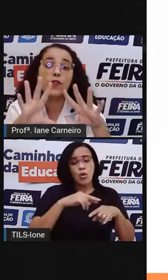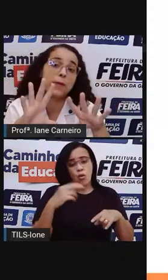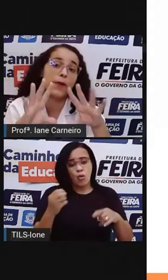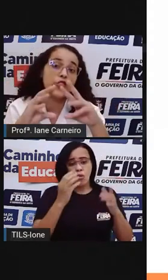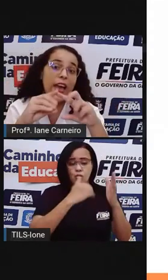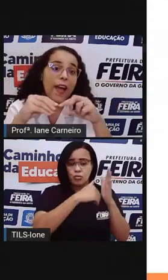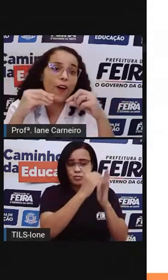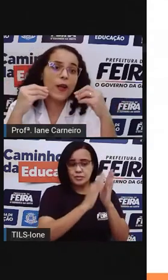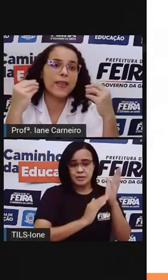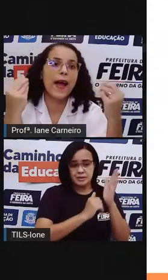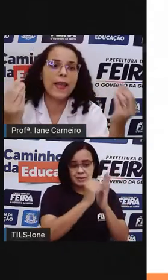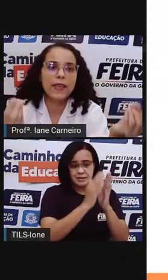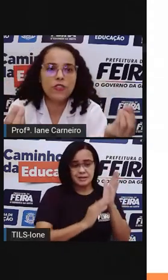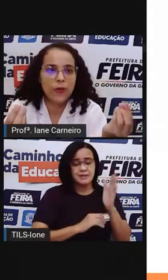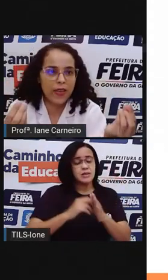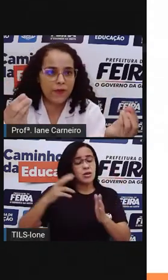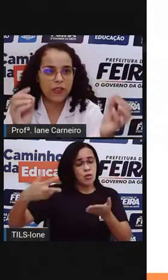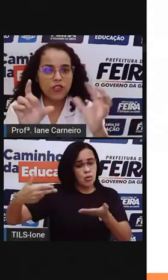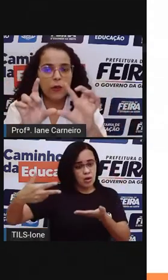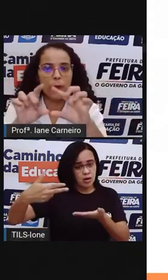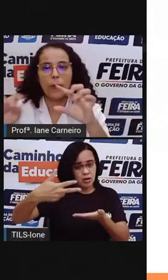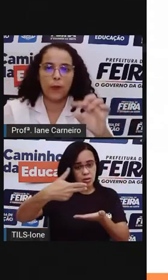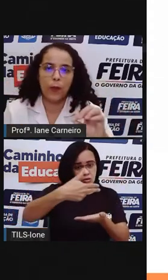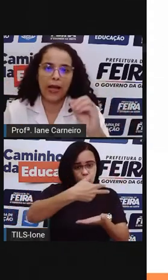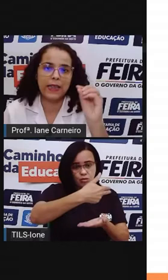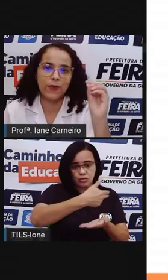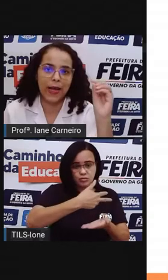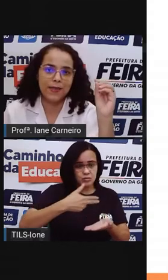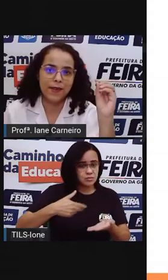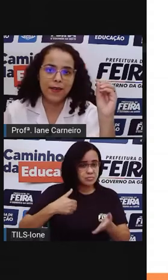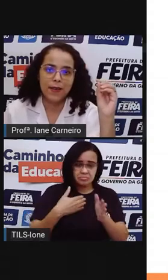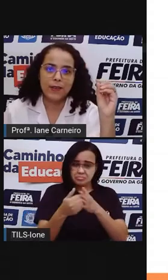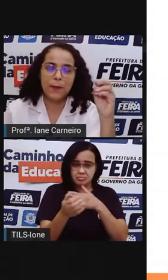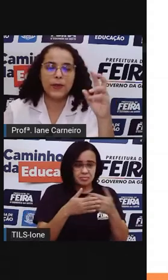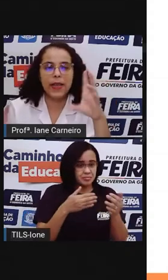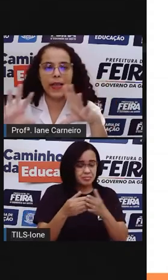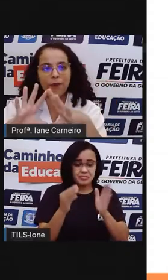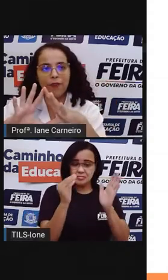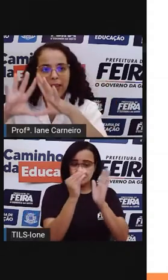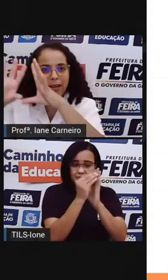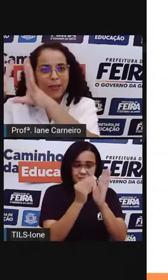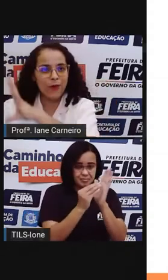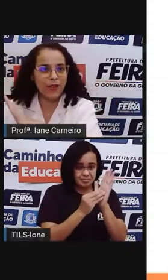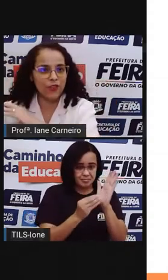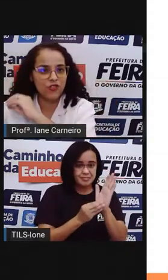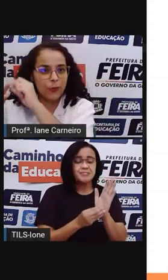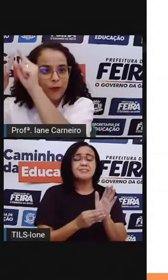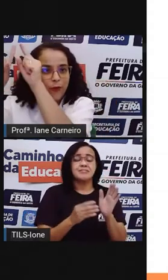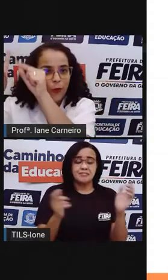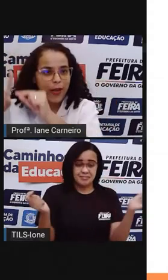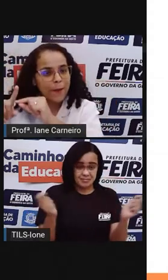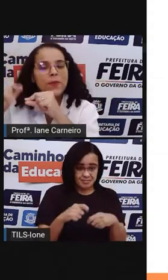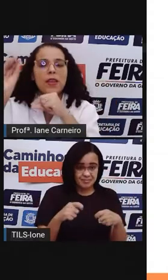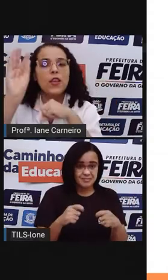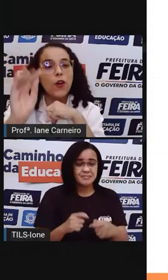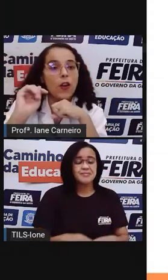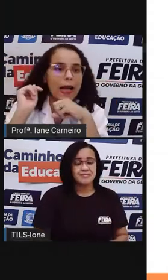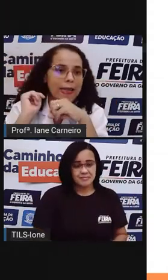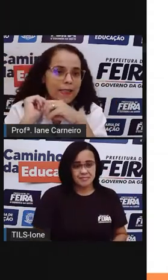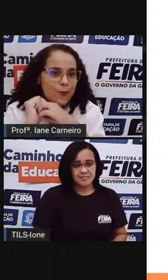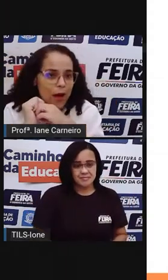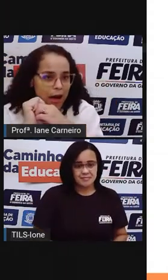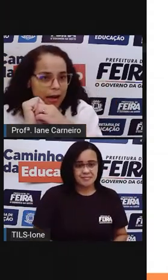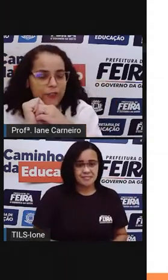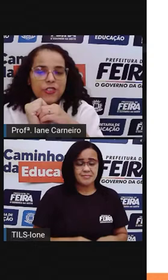né? Você pode recortar aí de uma revista. Aqui no caso, ó, você poderia ver aí numa revista uma folha e